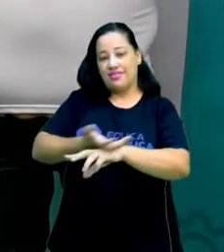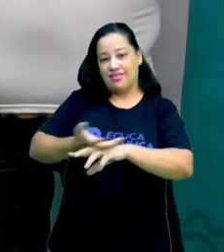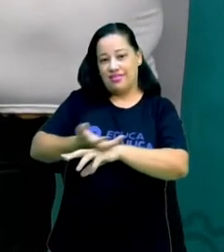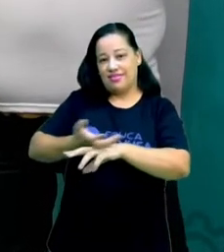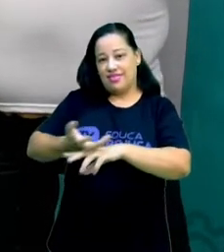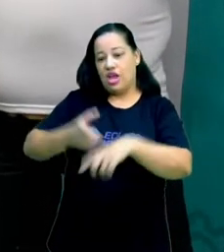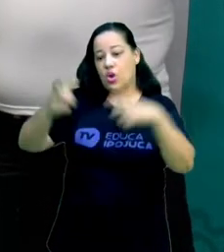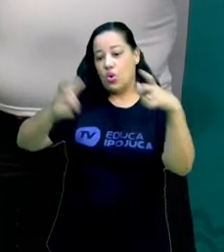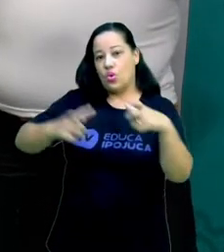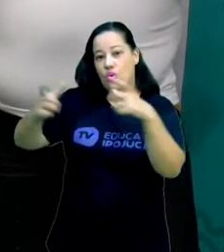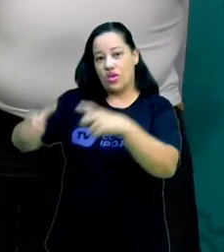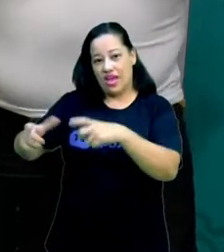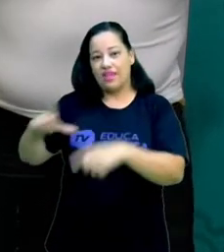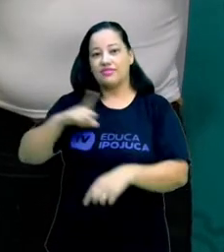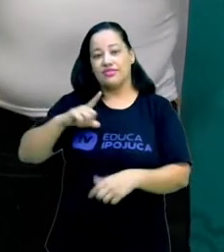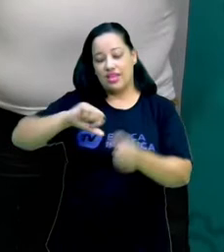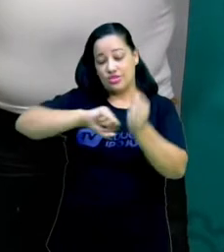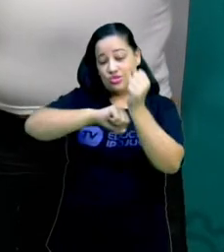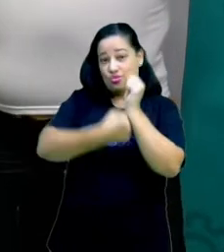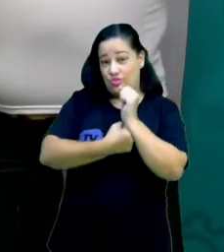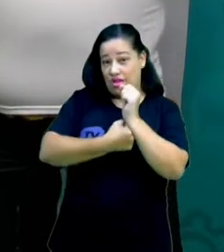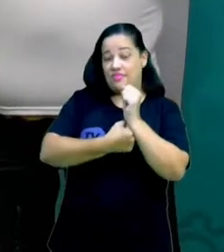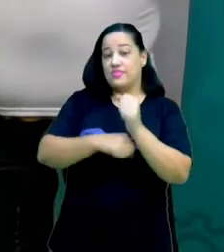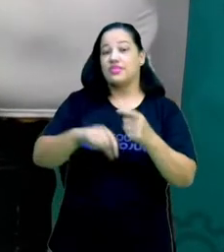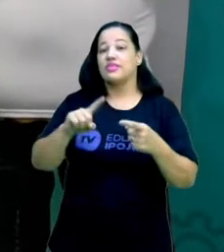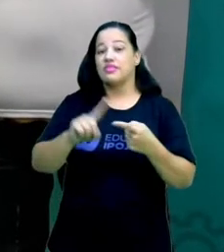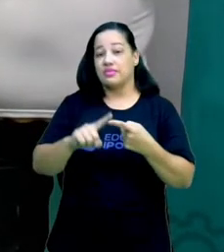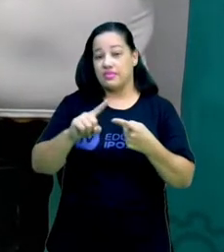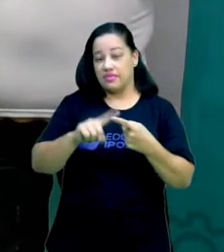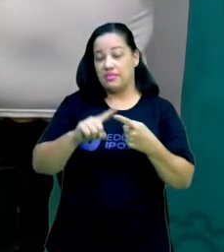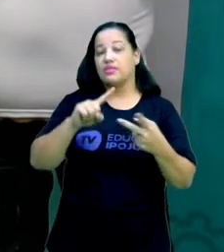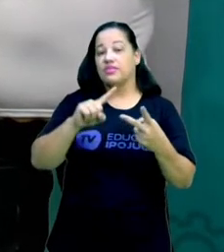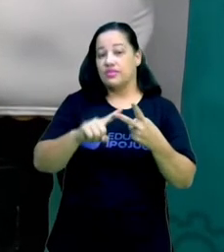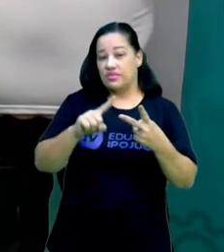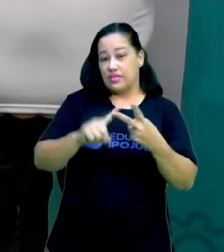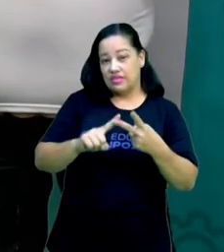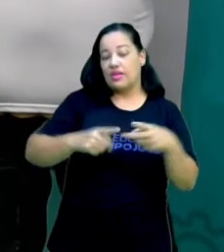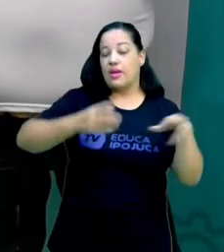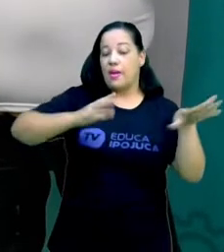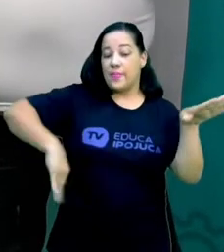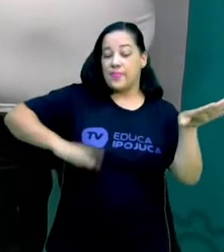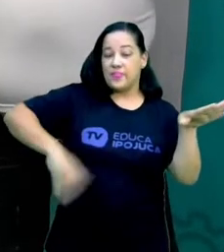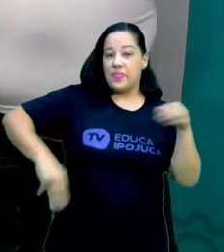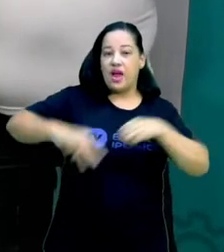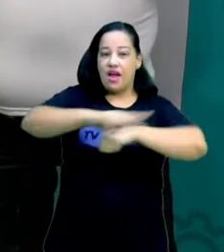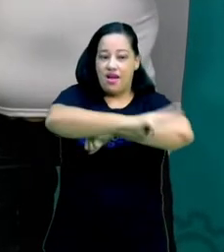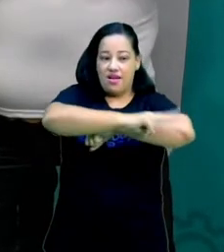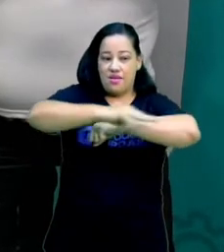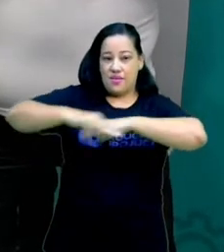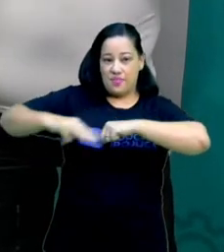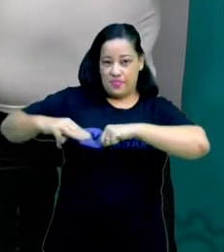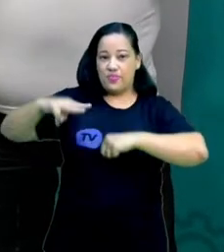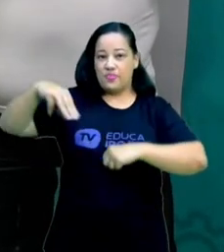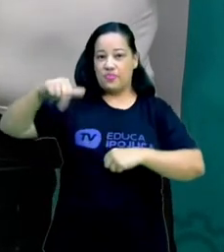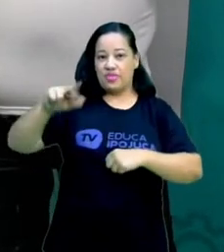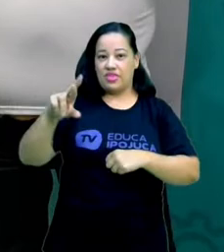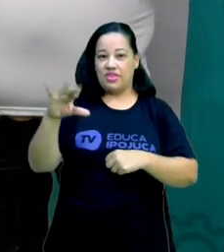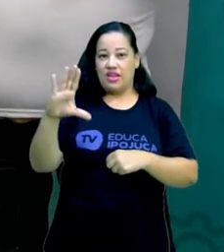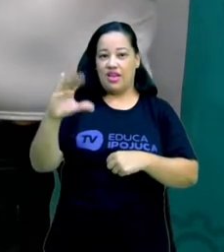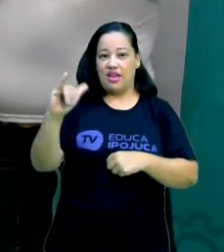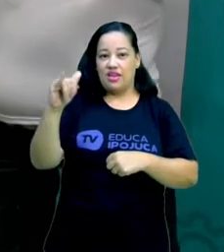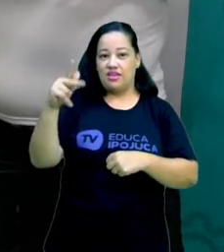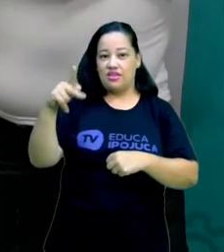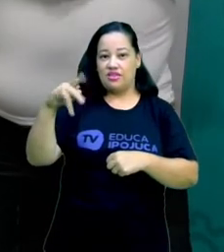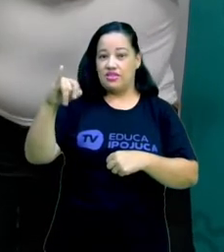localizadas no porto de Suape e na praia de Maracaípe. Elas têm uma importância muito grande para o